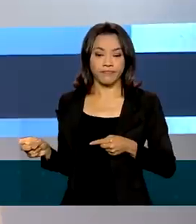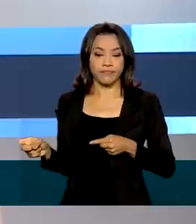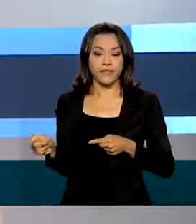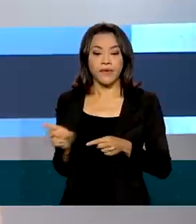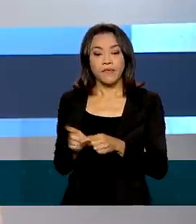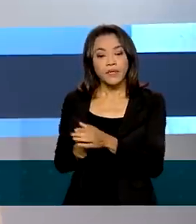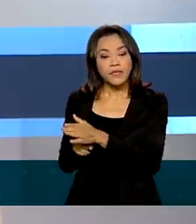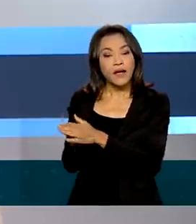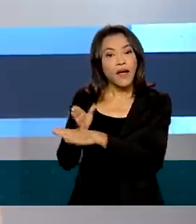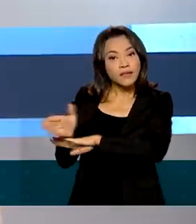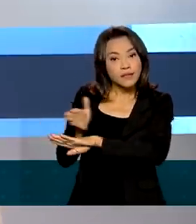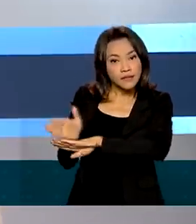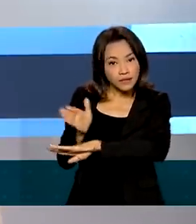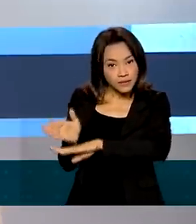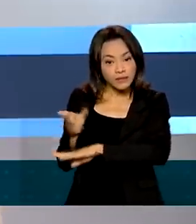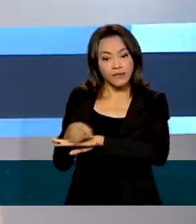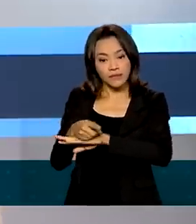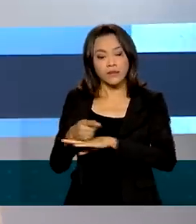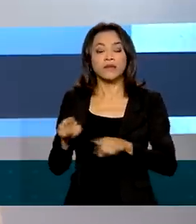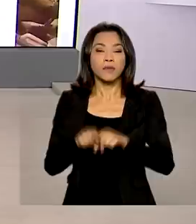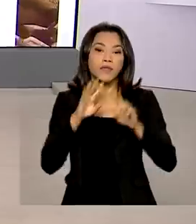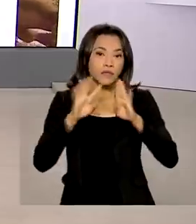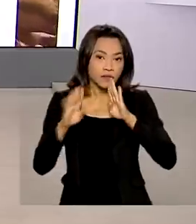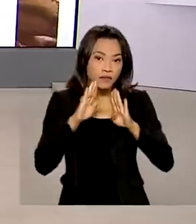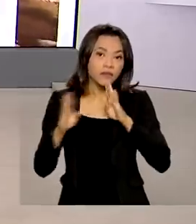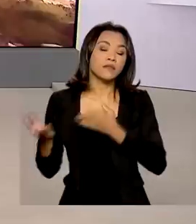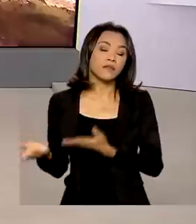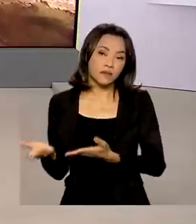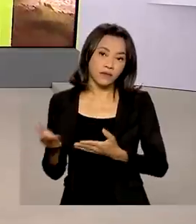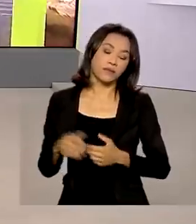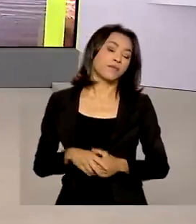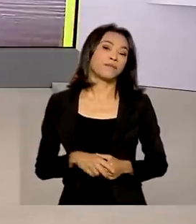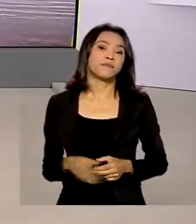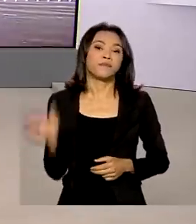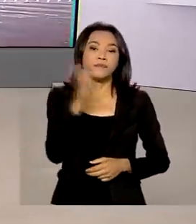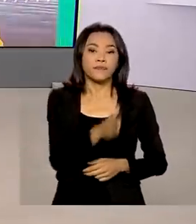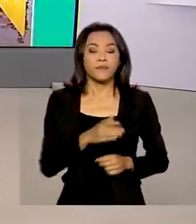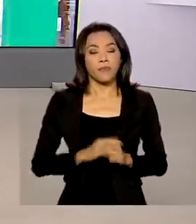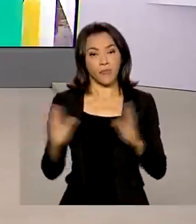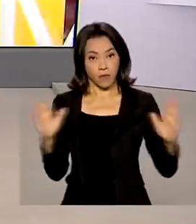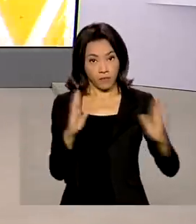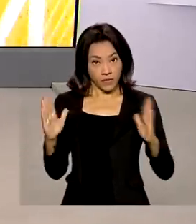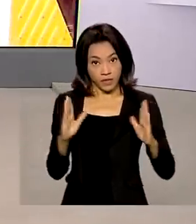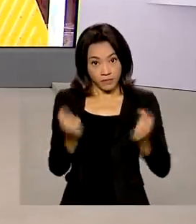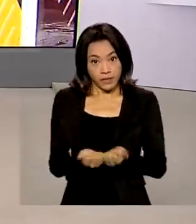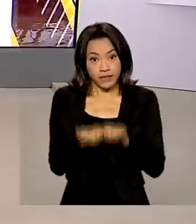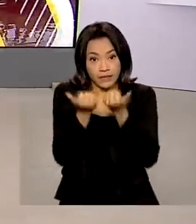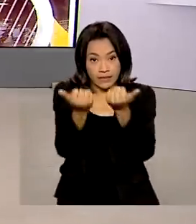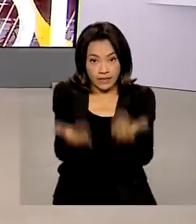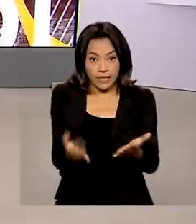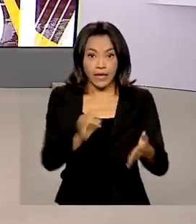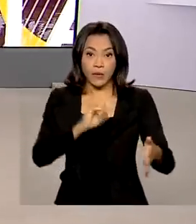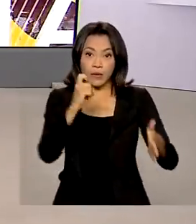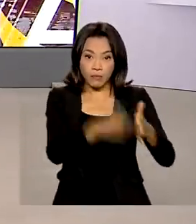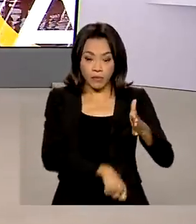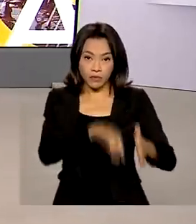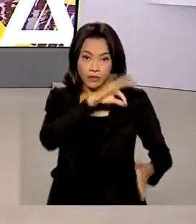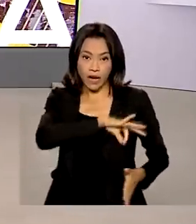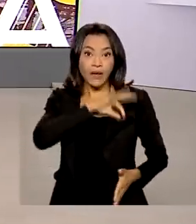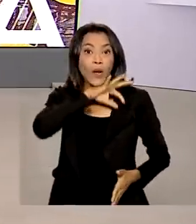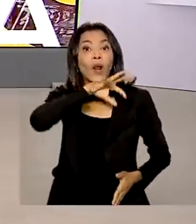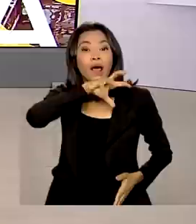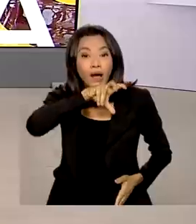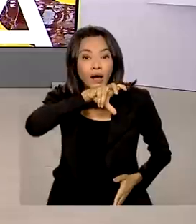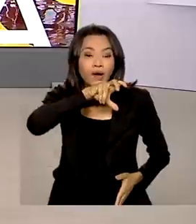Ministério das Relações Exteriores no Facebook. O período de entrega do Imposto de Renda da Pessoa Física tem início em 7 de